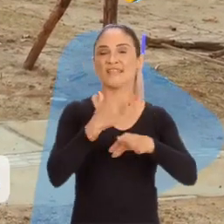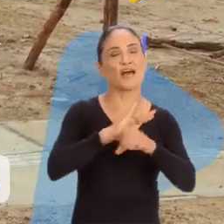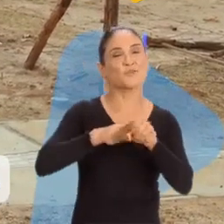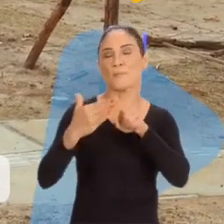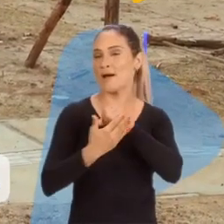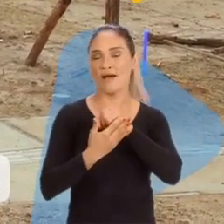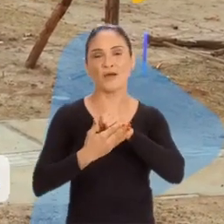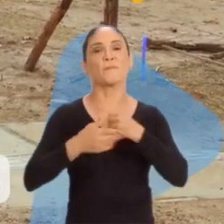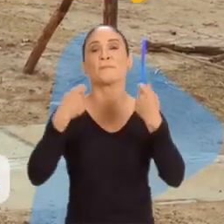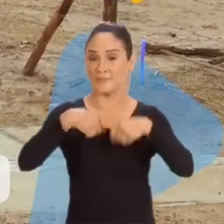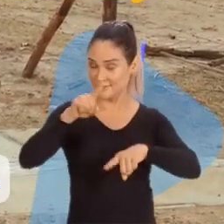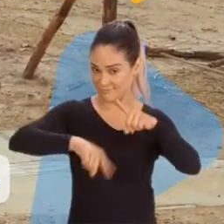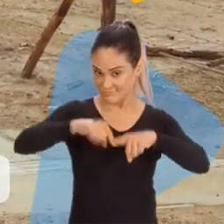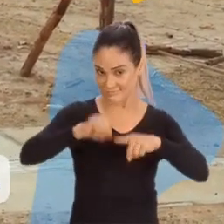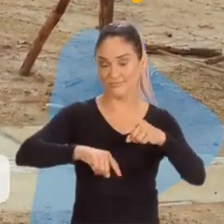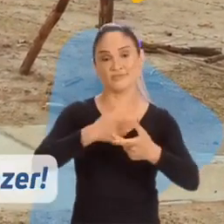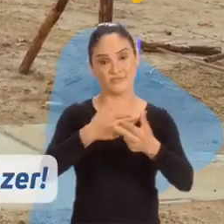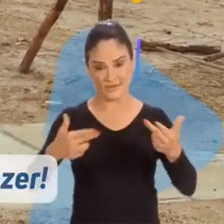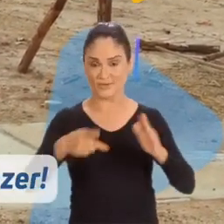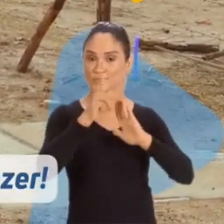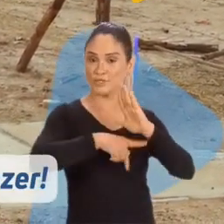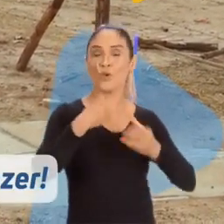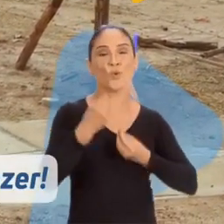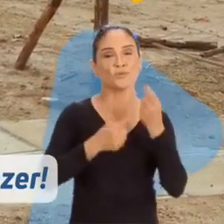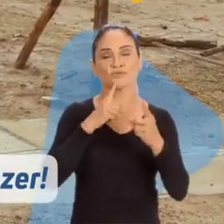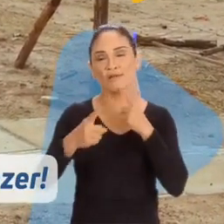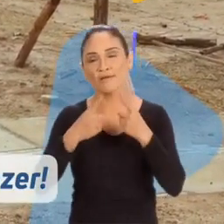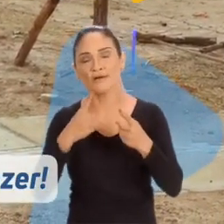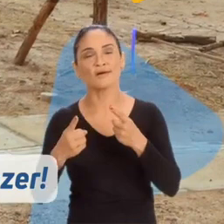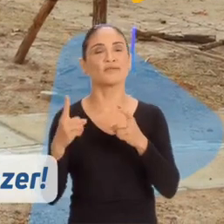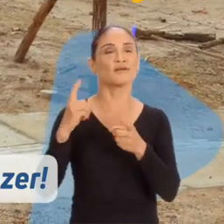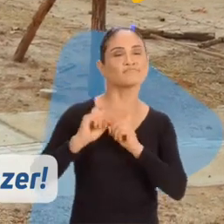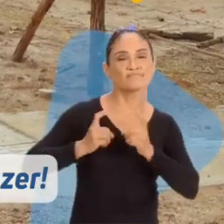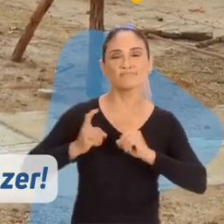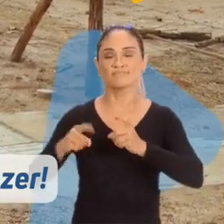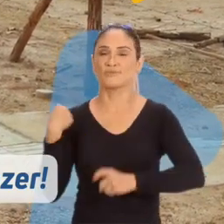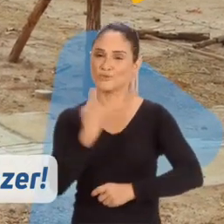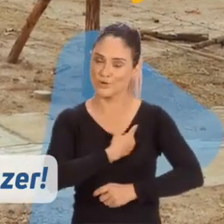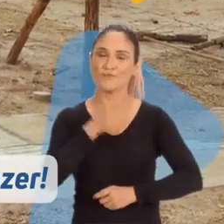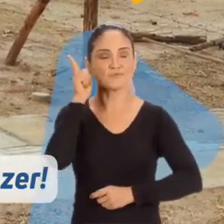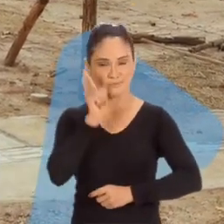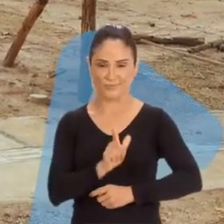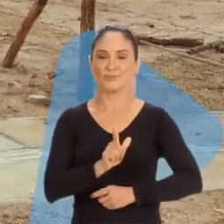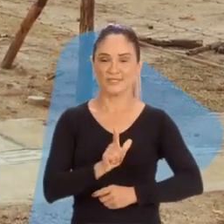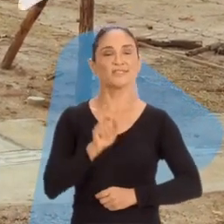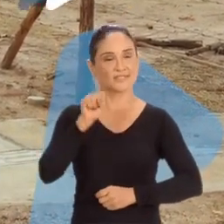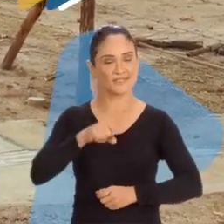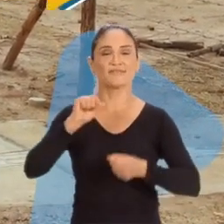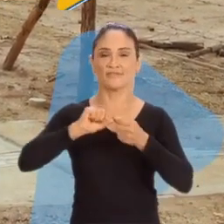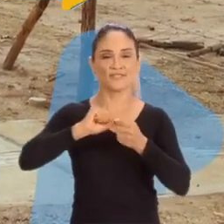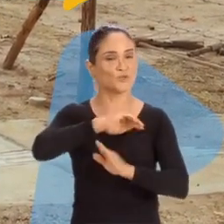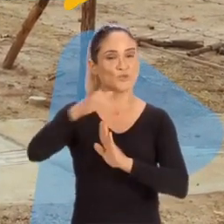necessita desses equipamentos, desses serviços. Dialogando com todos, ouvindo a todos. Nós vamos fazer. Vamos